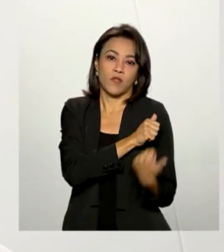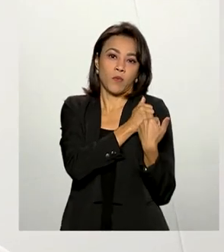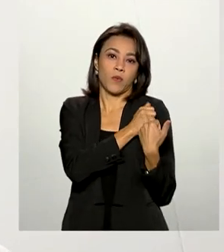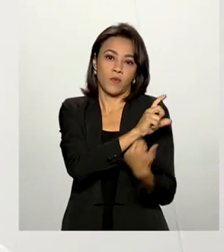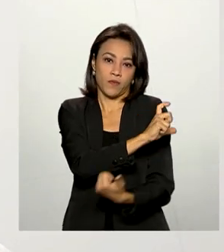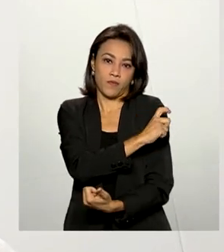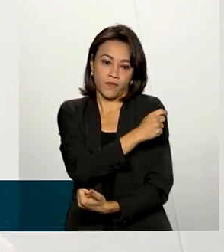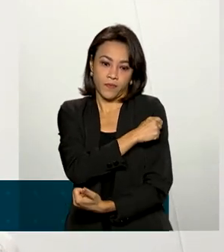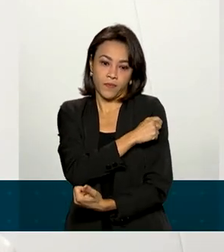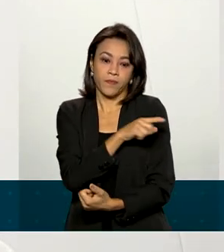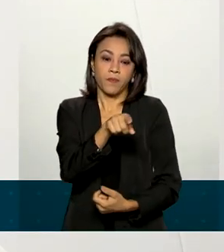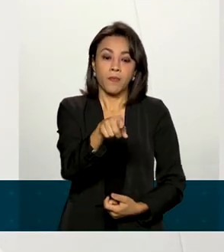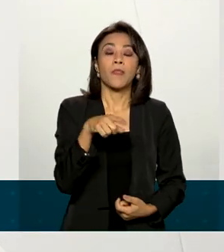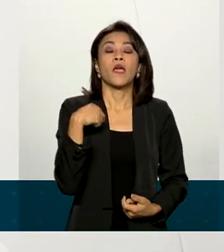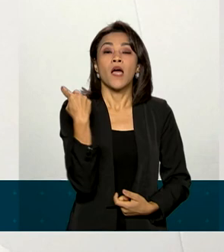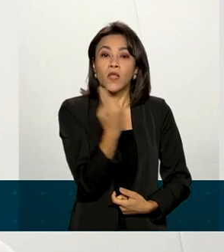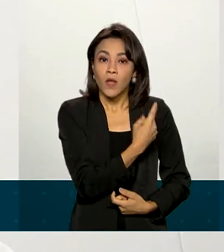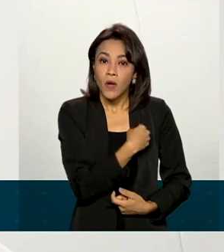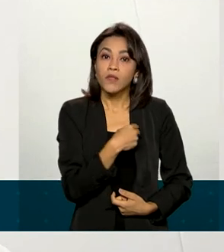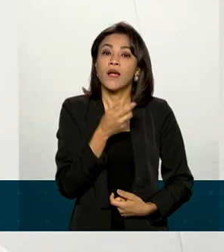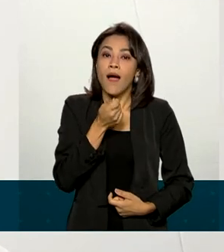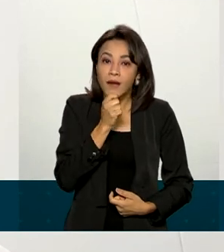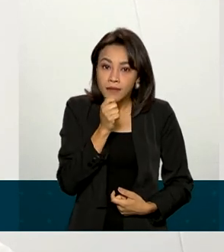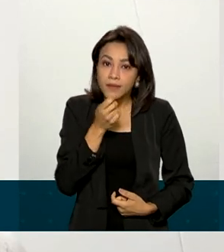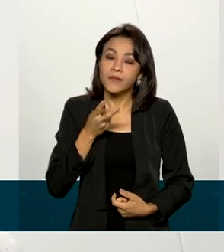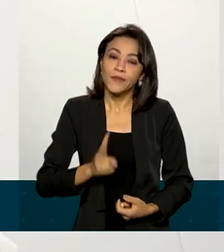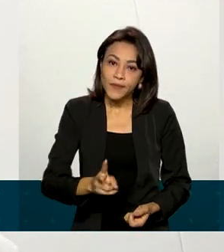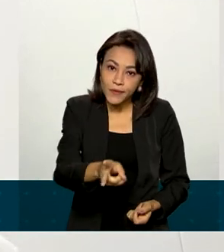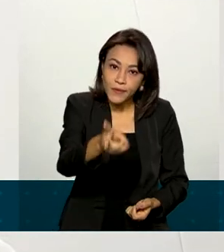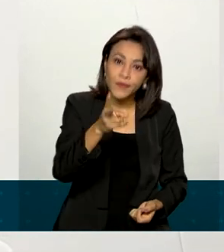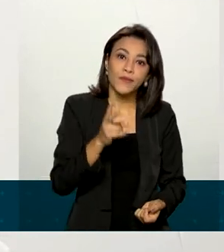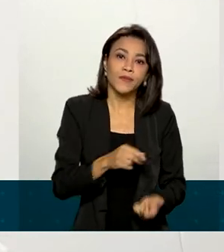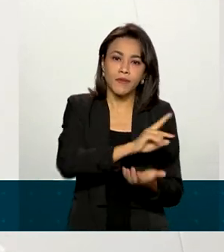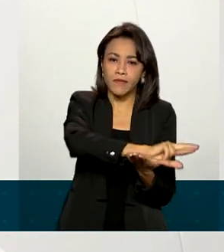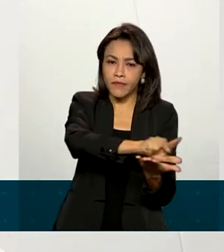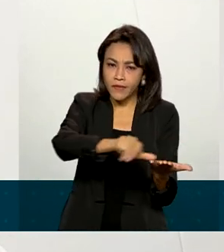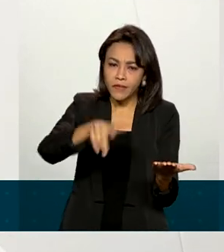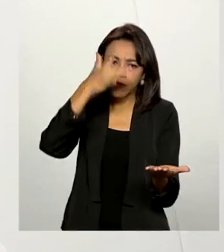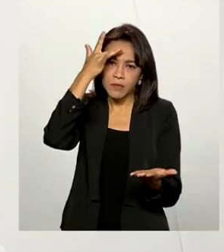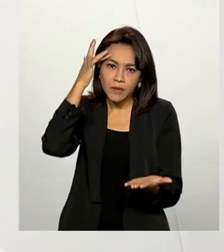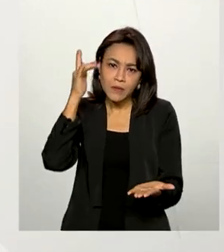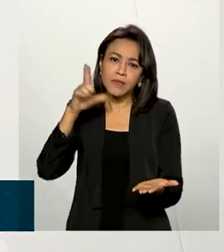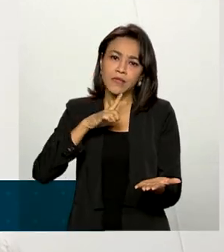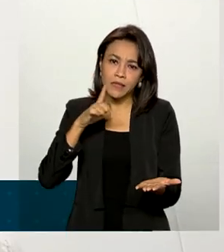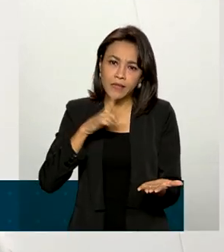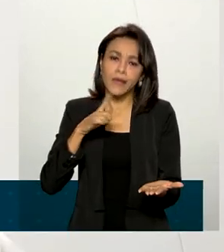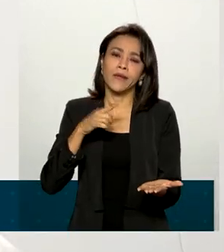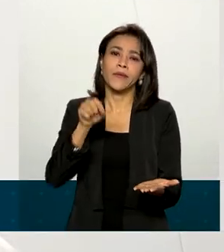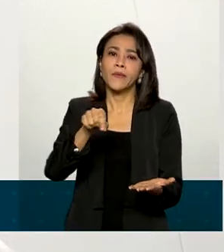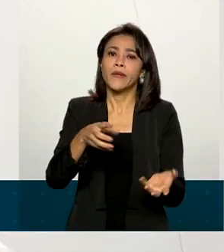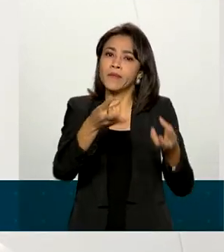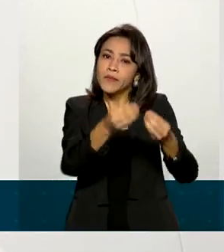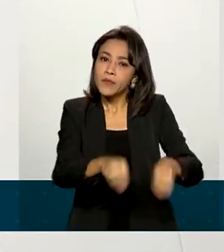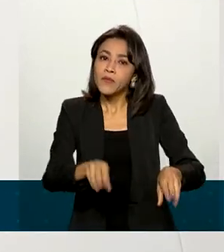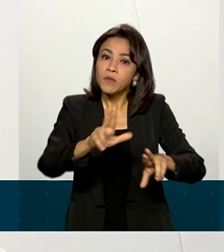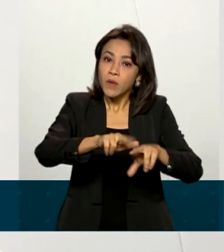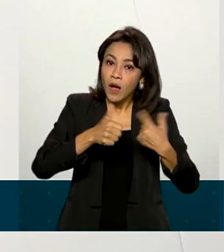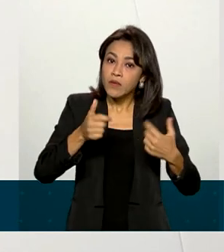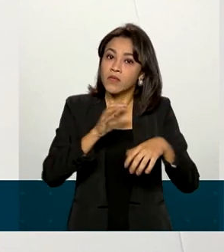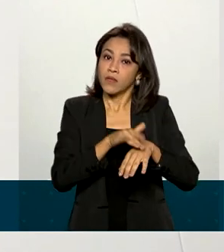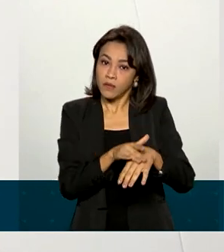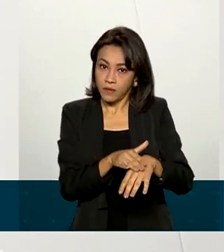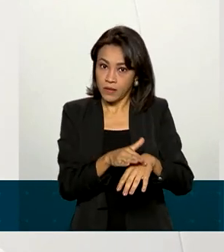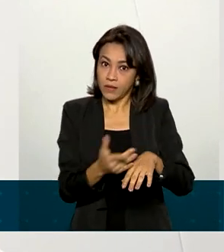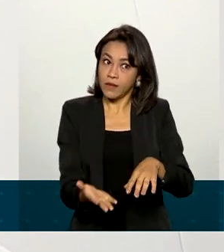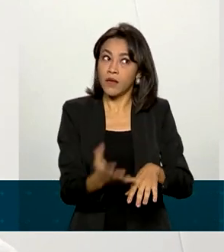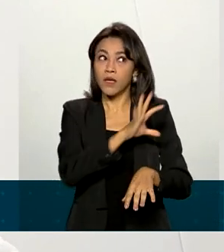porque a gente ainda lida no sistema de saúde com uma série de pacientes que apresentam consequências, sequelas da infecção de Covid que tiveram